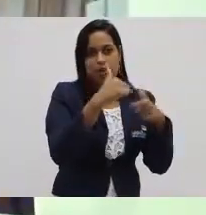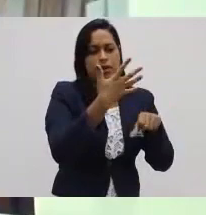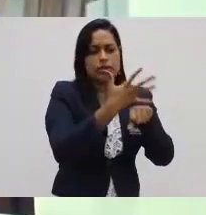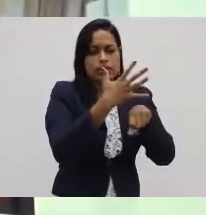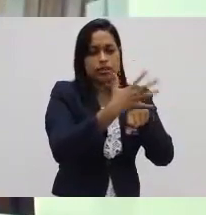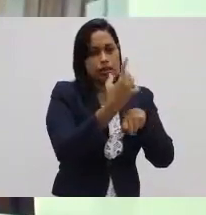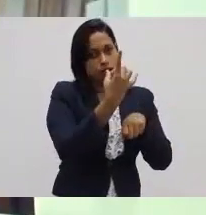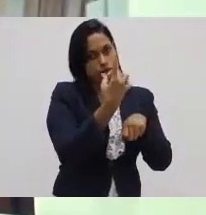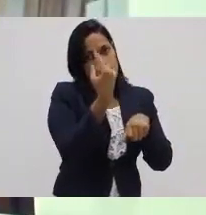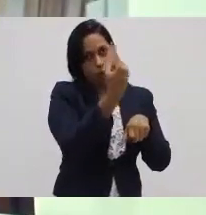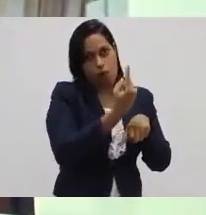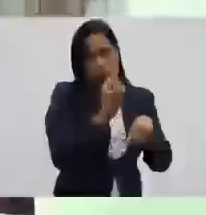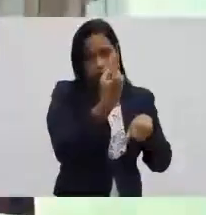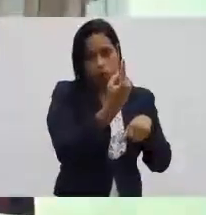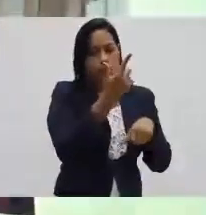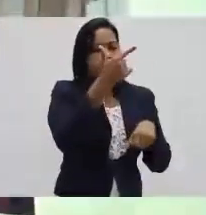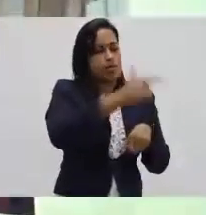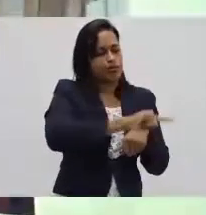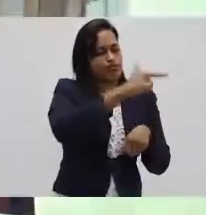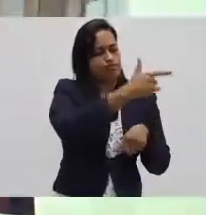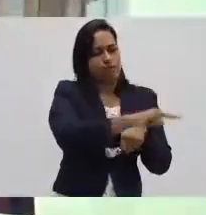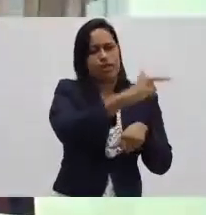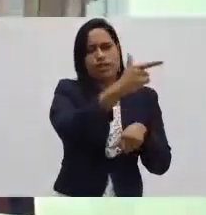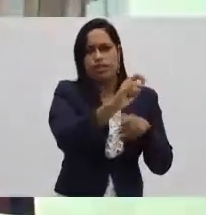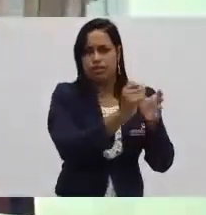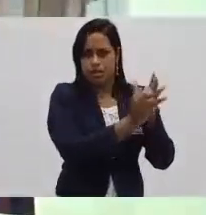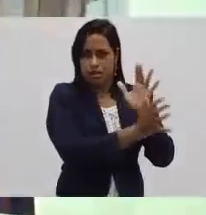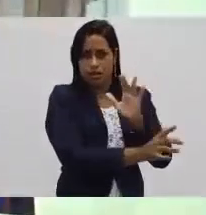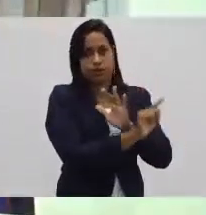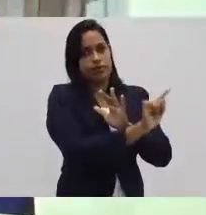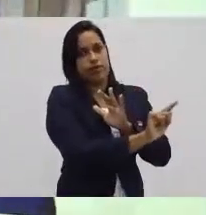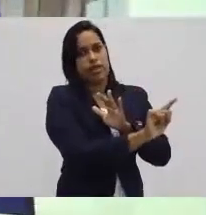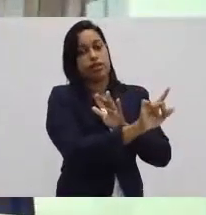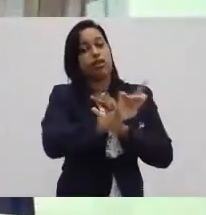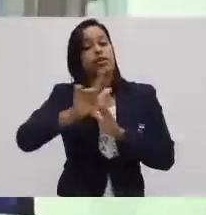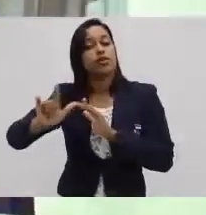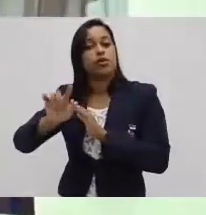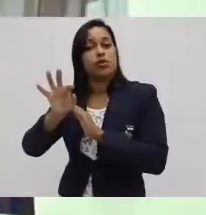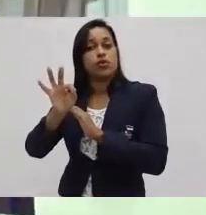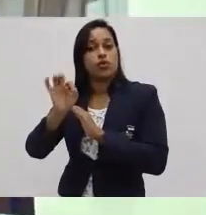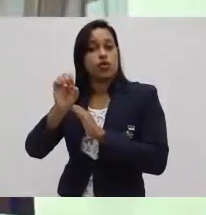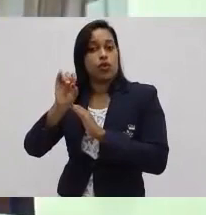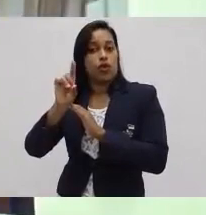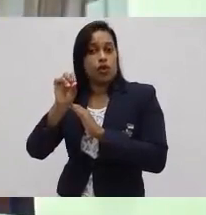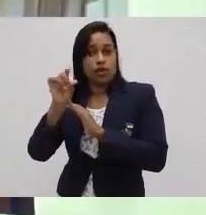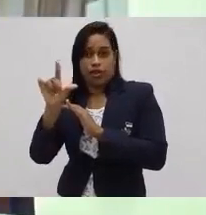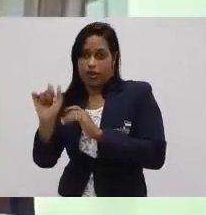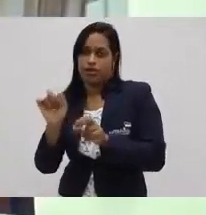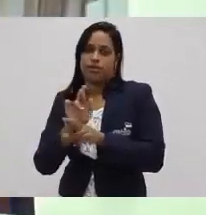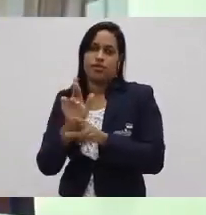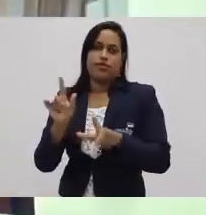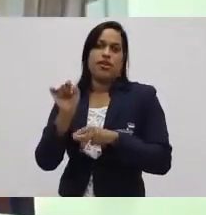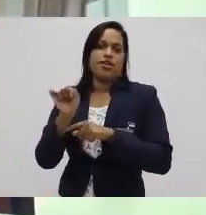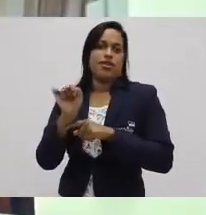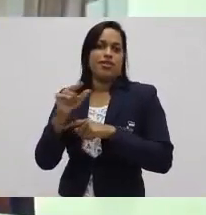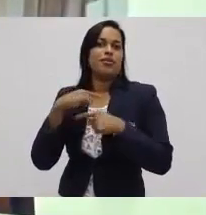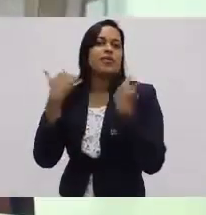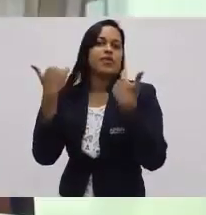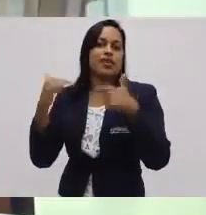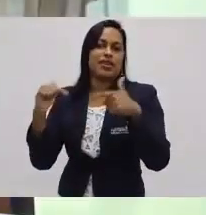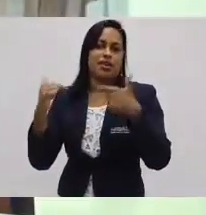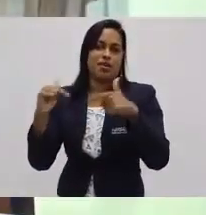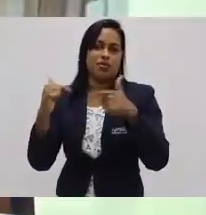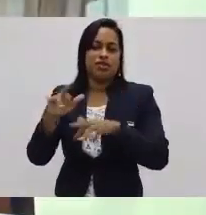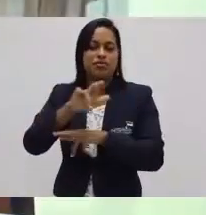treinados para exercer repetidamente a mesma atividade, já aqui no sistema Toyota de produção, existem trabalhadores